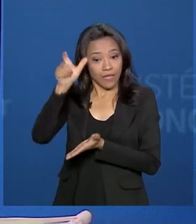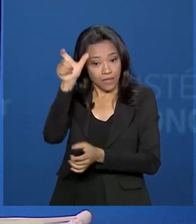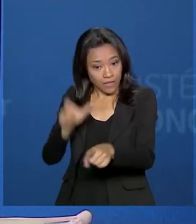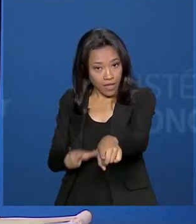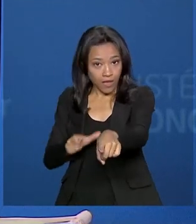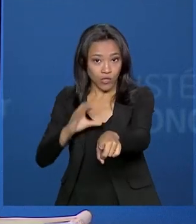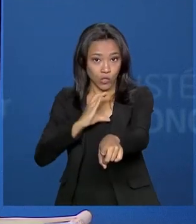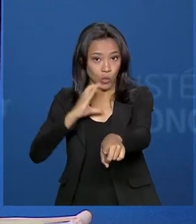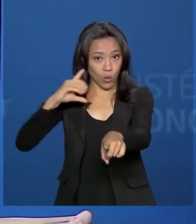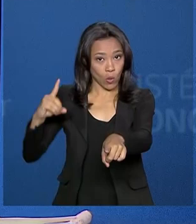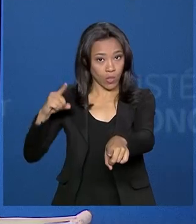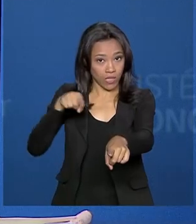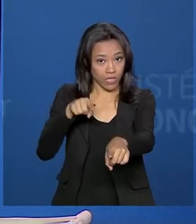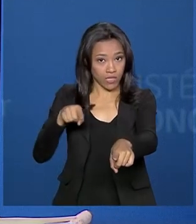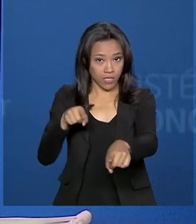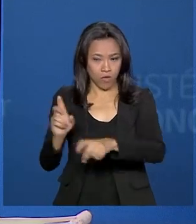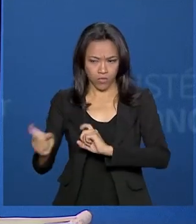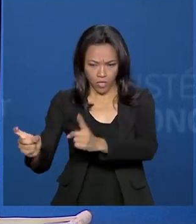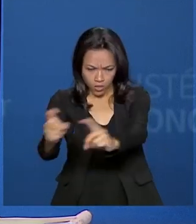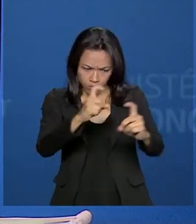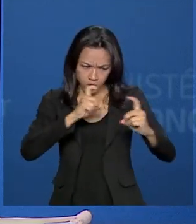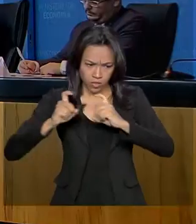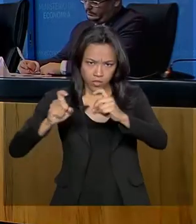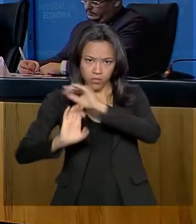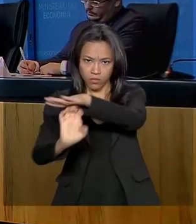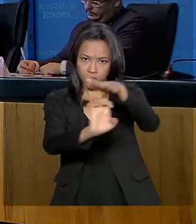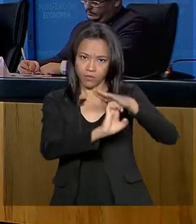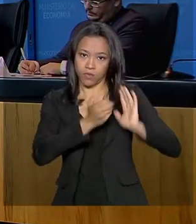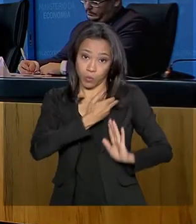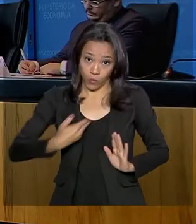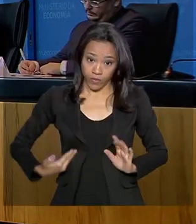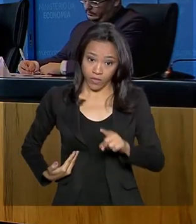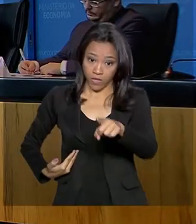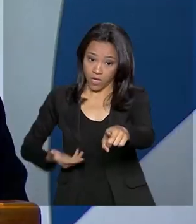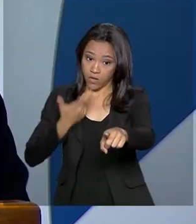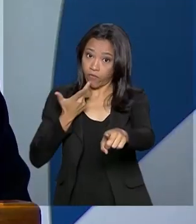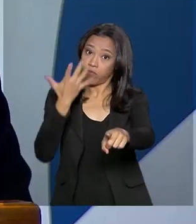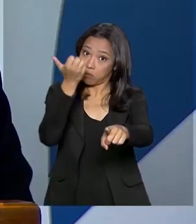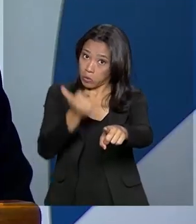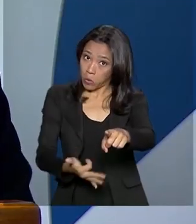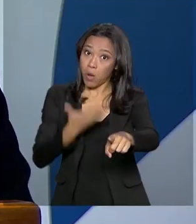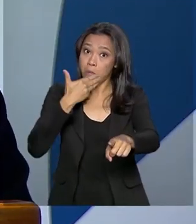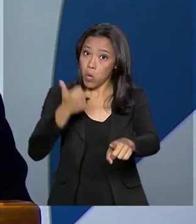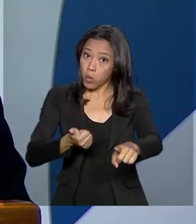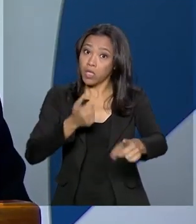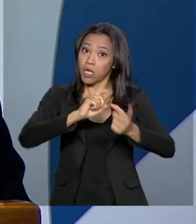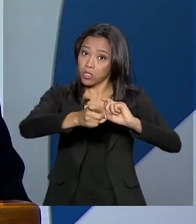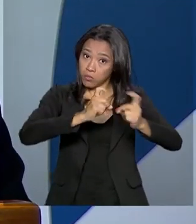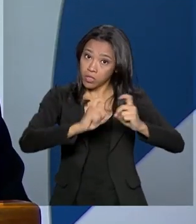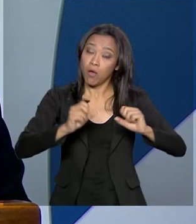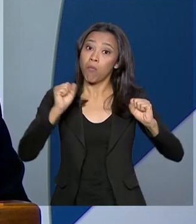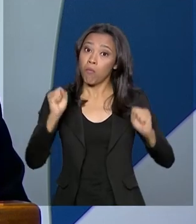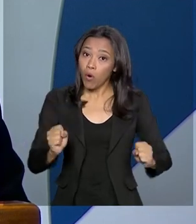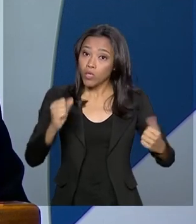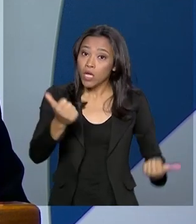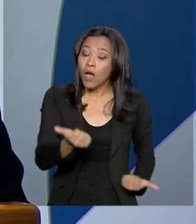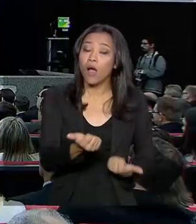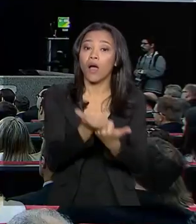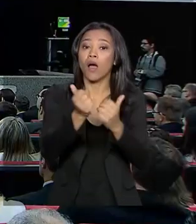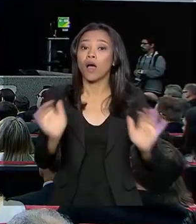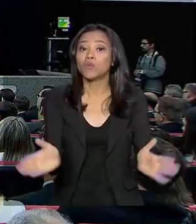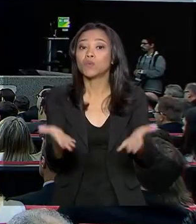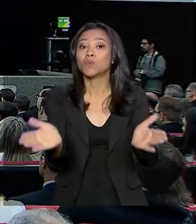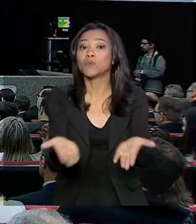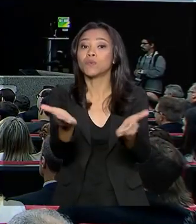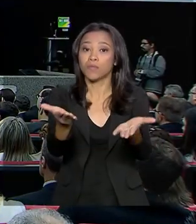Coordenação e Governança das Empresas Estatais, a melhoria da gestão pode até ajudar no processo de concessões